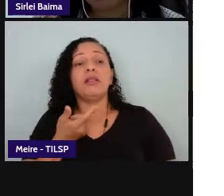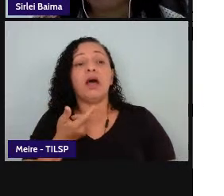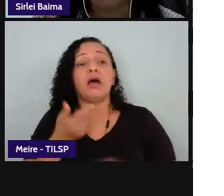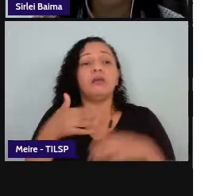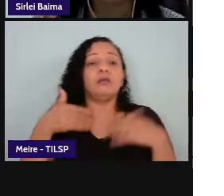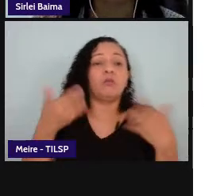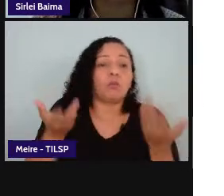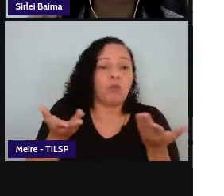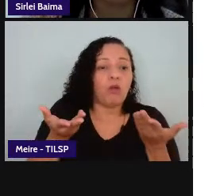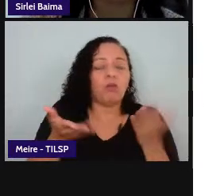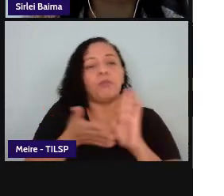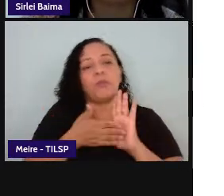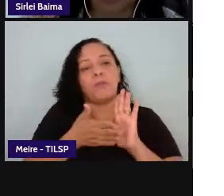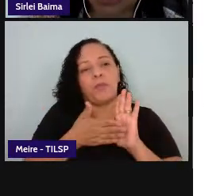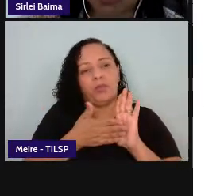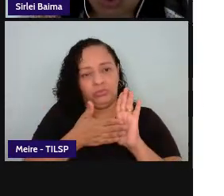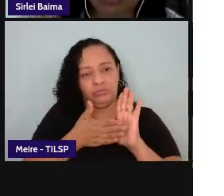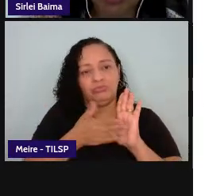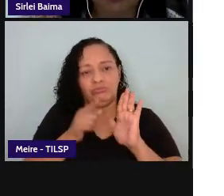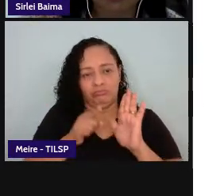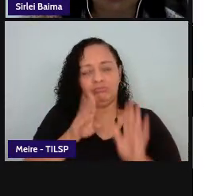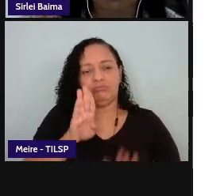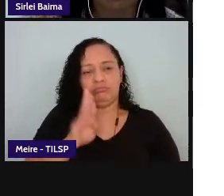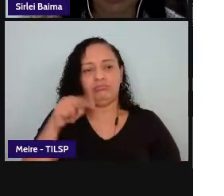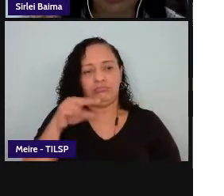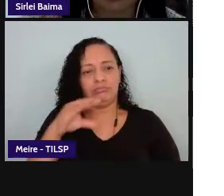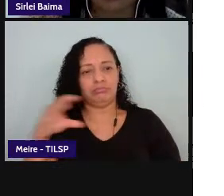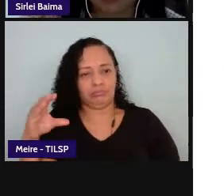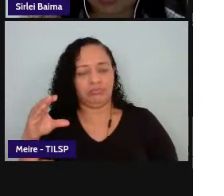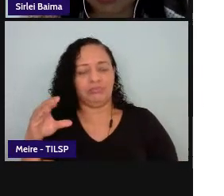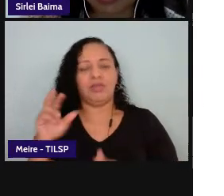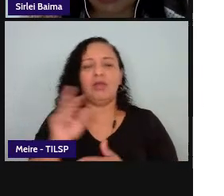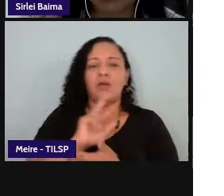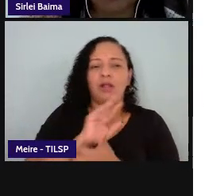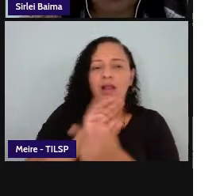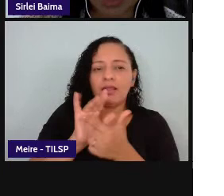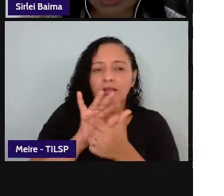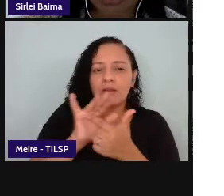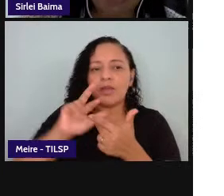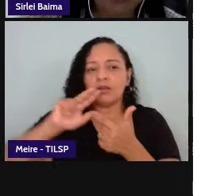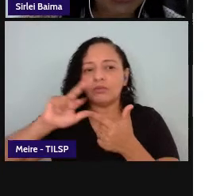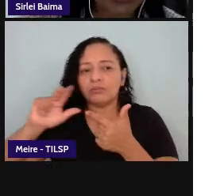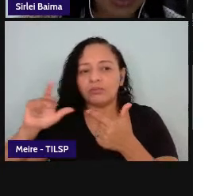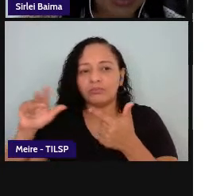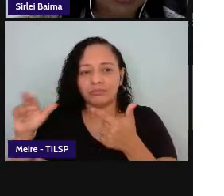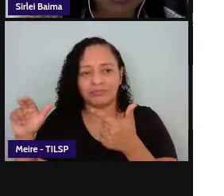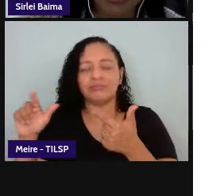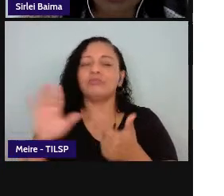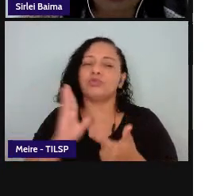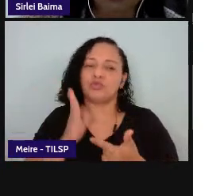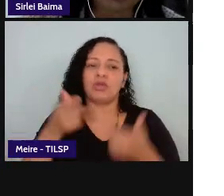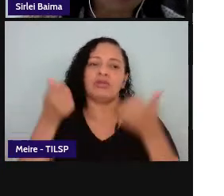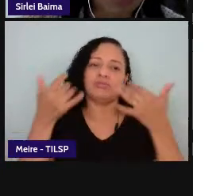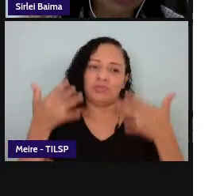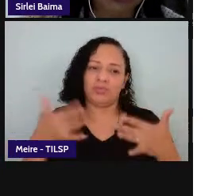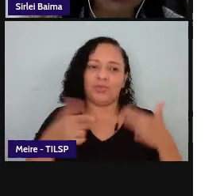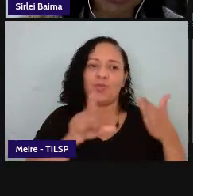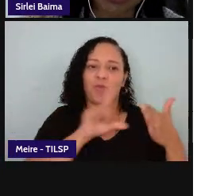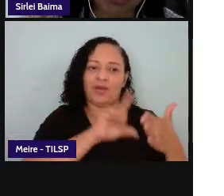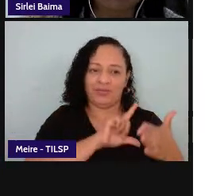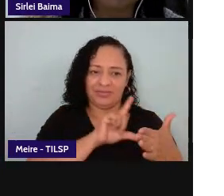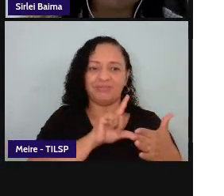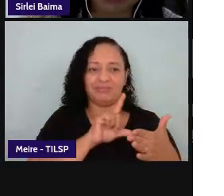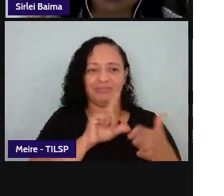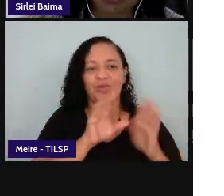propõe em relação a esses multiletramentos ali tão já mencionados anteriormente na parte